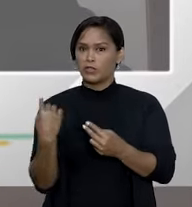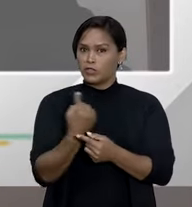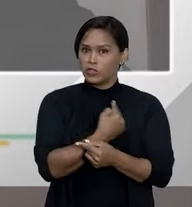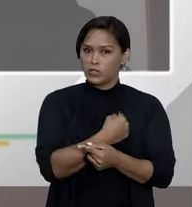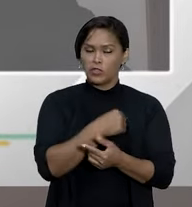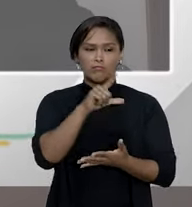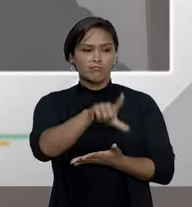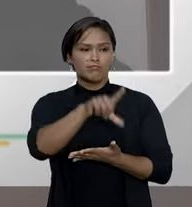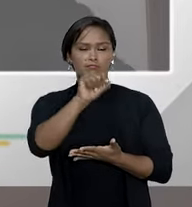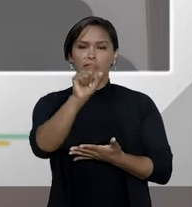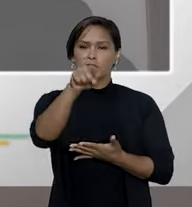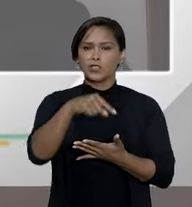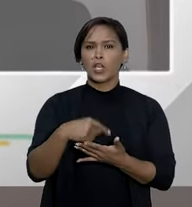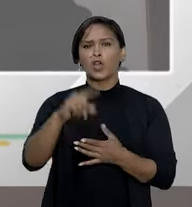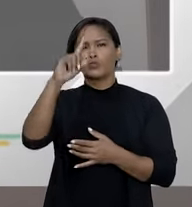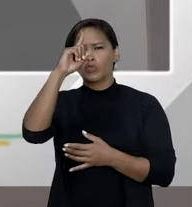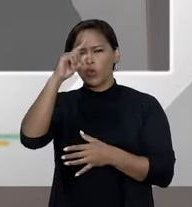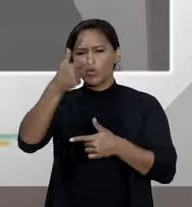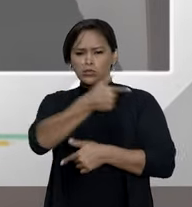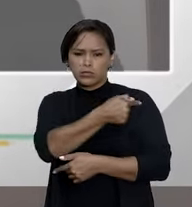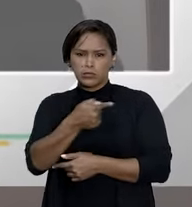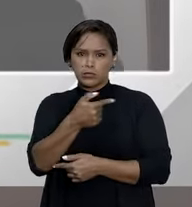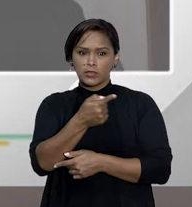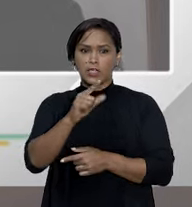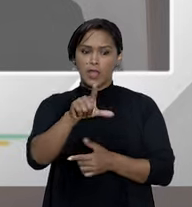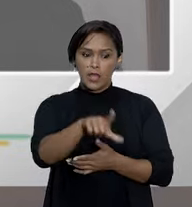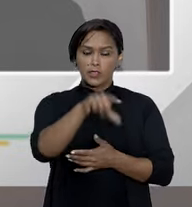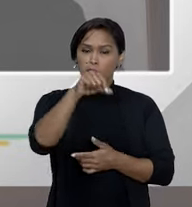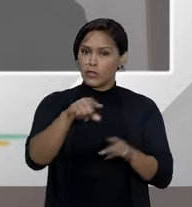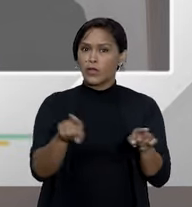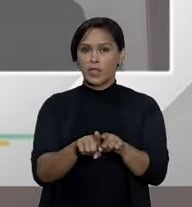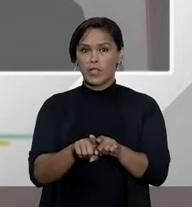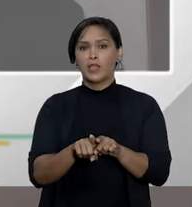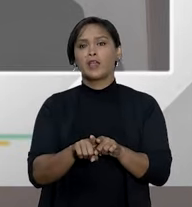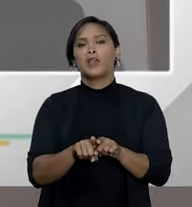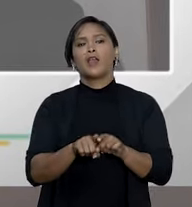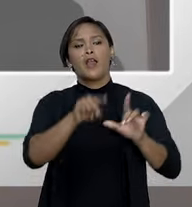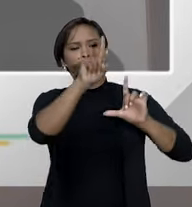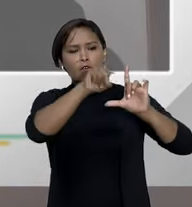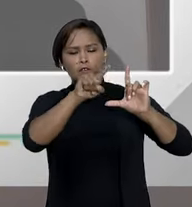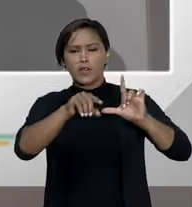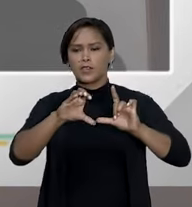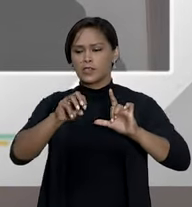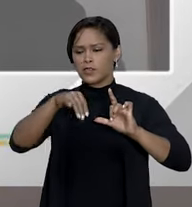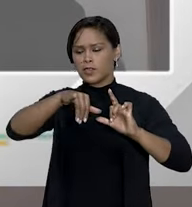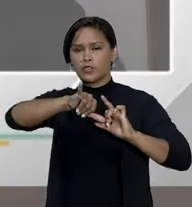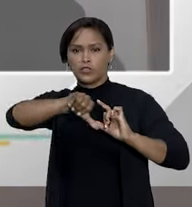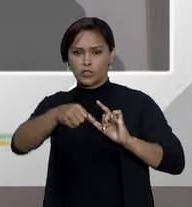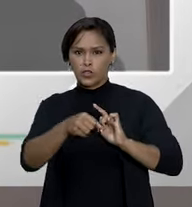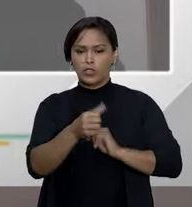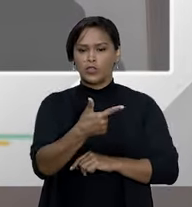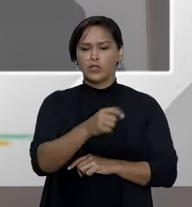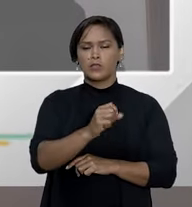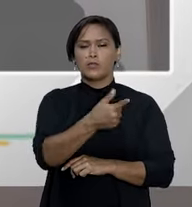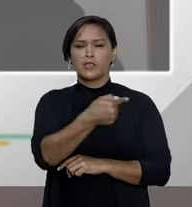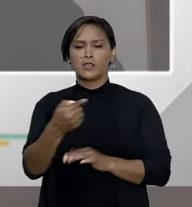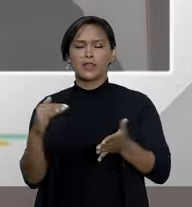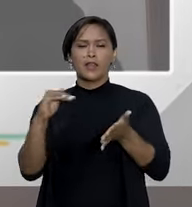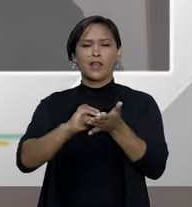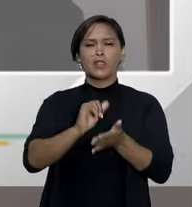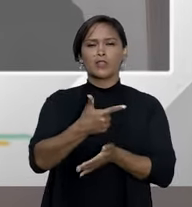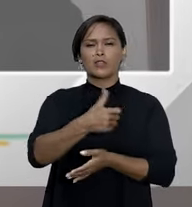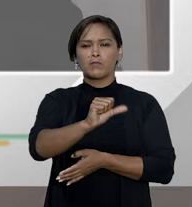decidimos isso semanalmente, para você ter uma ideia, segundo dados do CNJ, de 2007 a